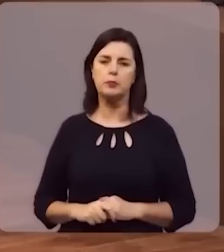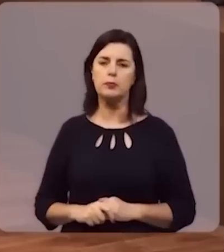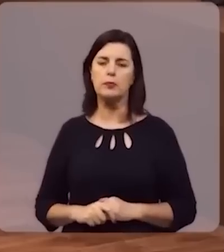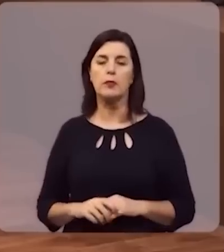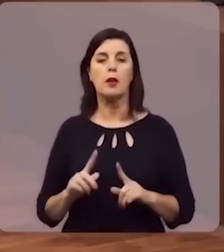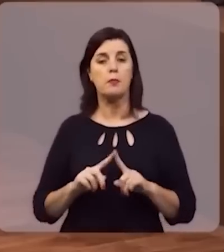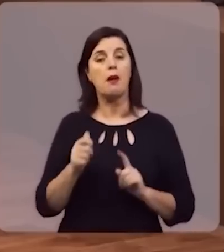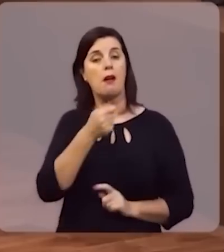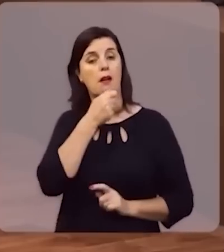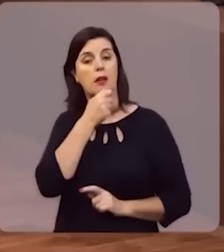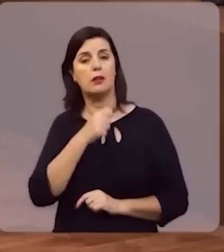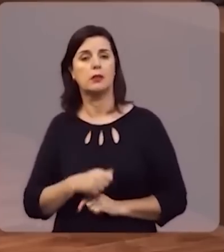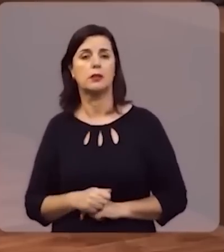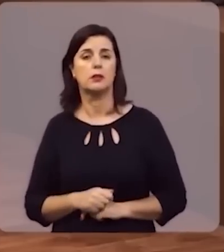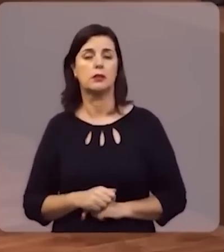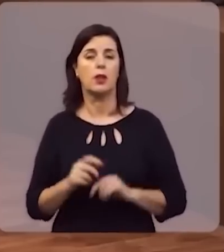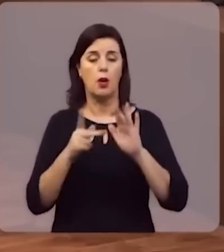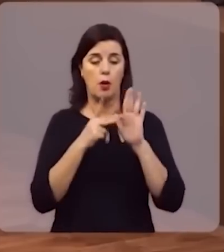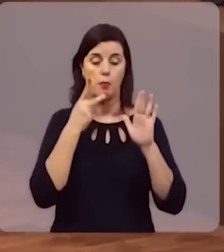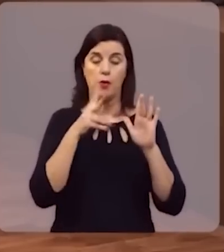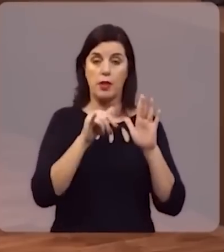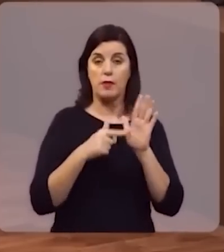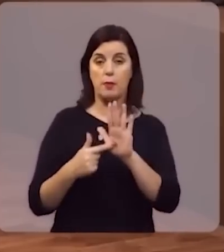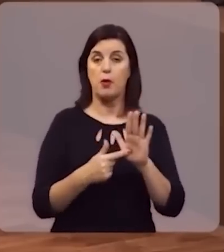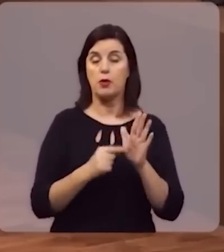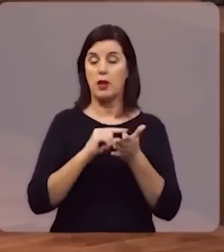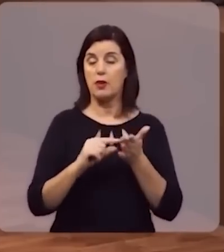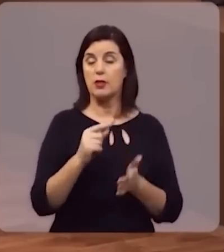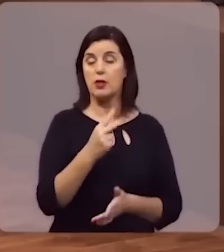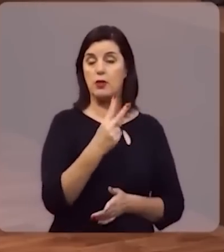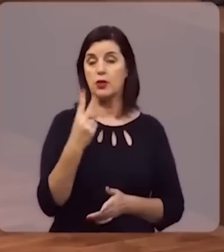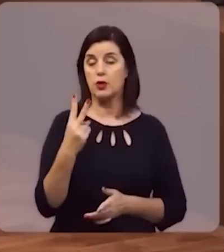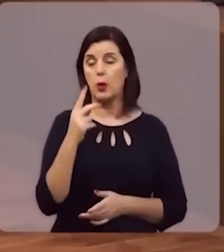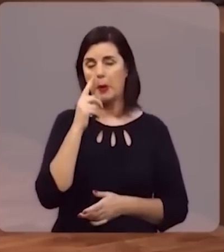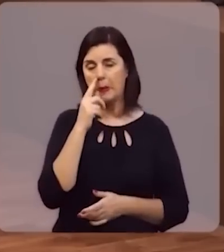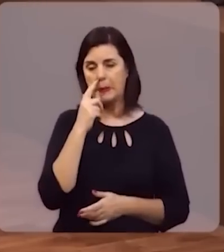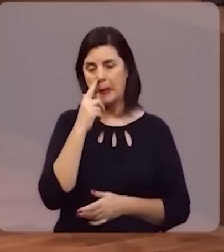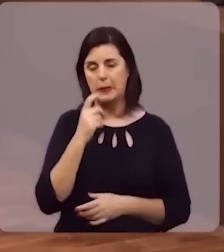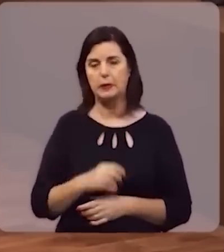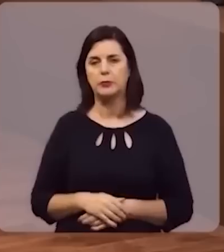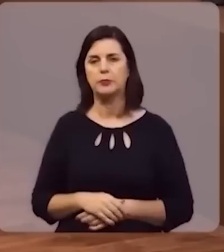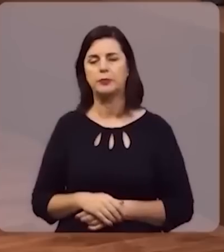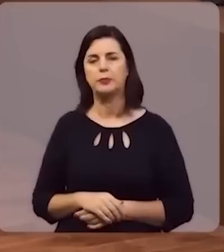Mas ainda, o profeta vai mostrar nos versos 22 a 25 deste livro,